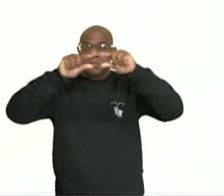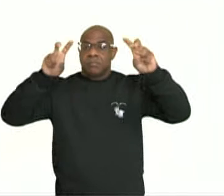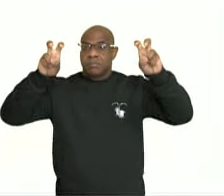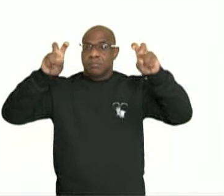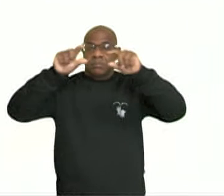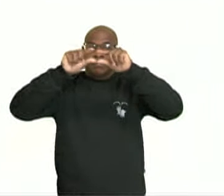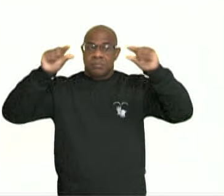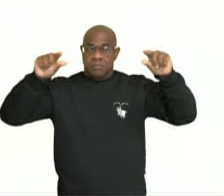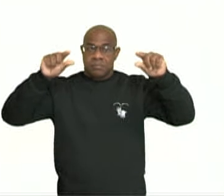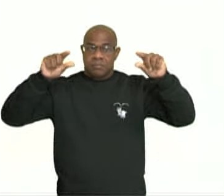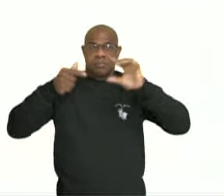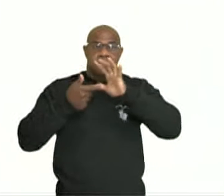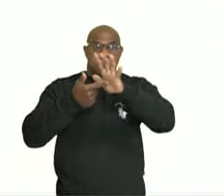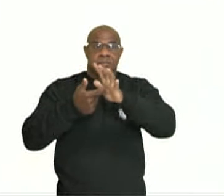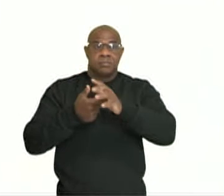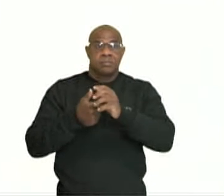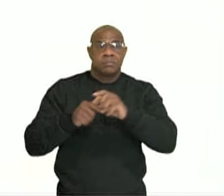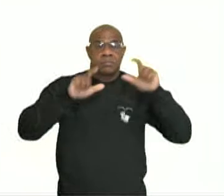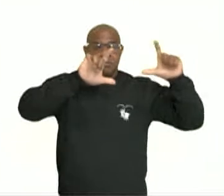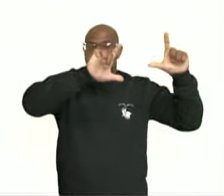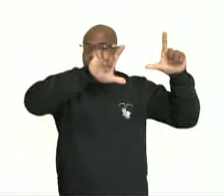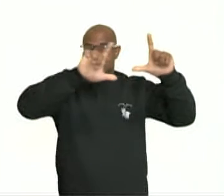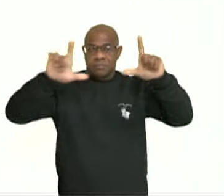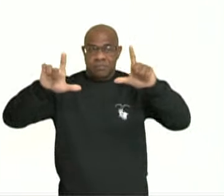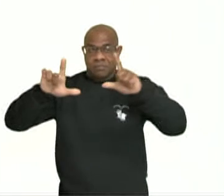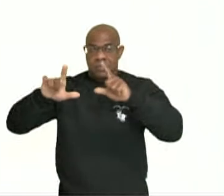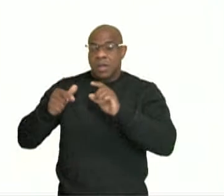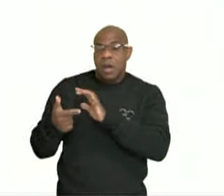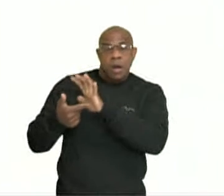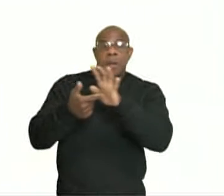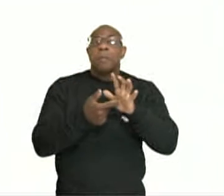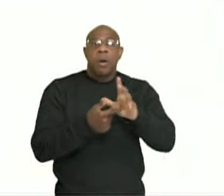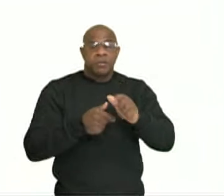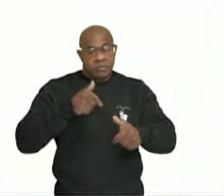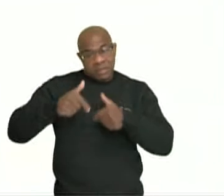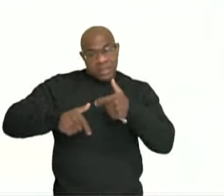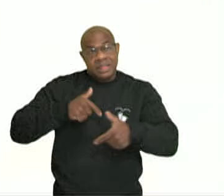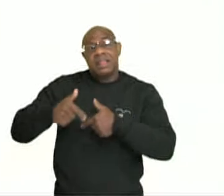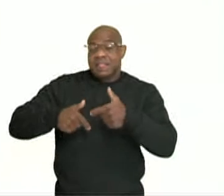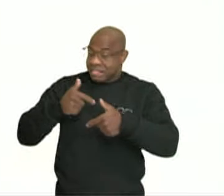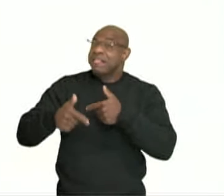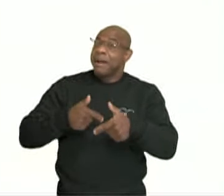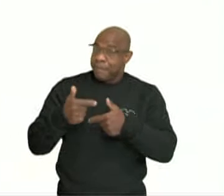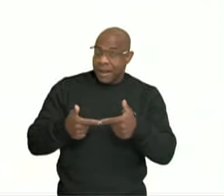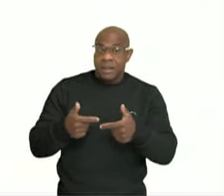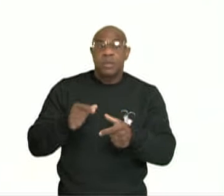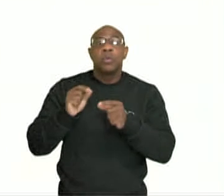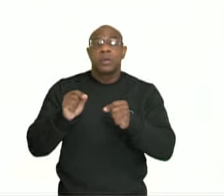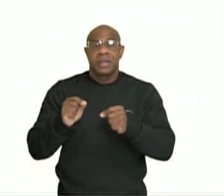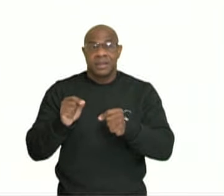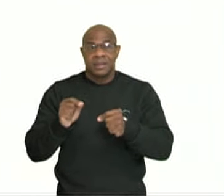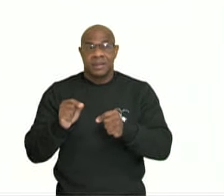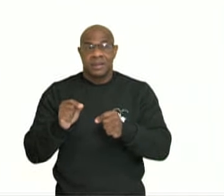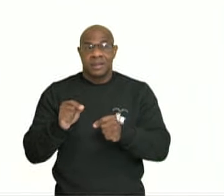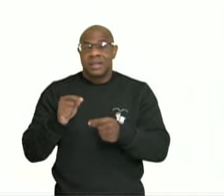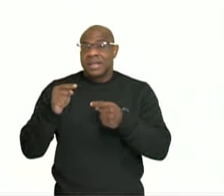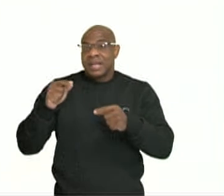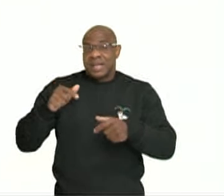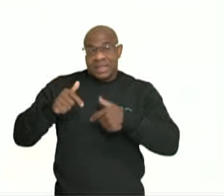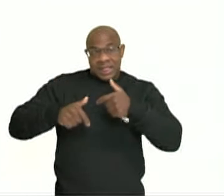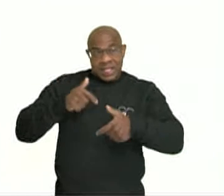negrito. Exposição destaca edições raras de Machado de Assis. Palavra-chave da manchete.